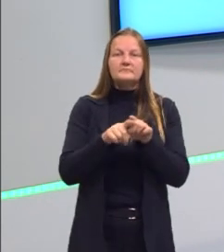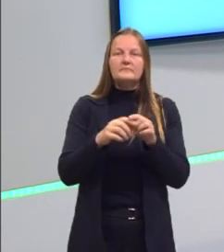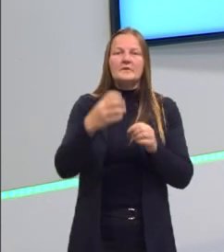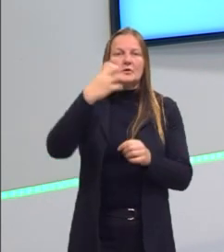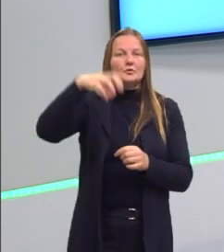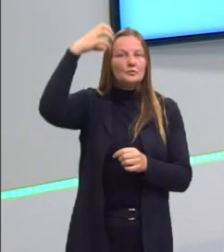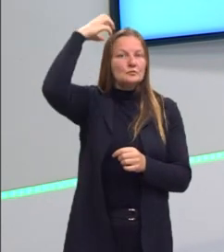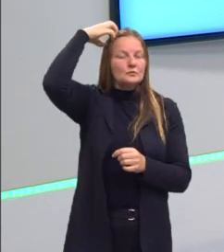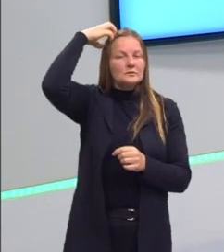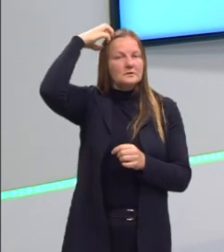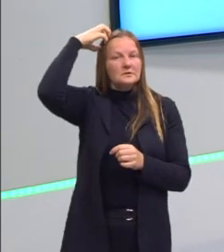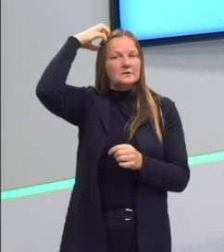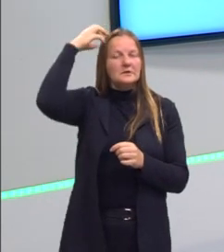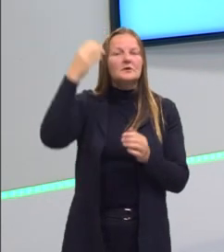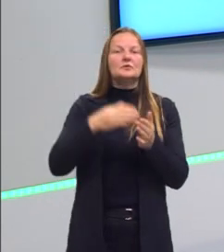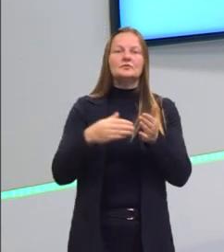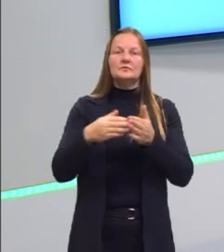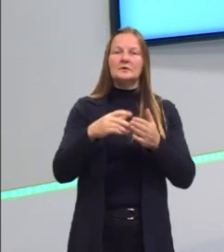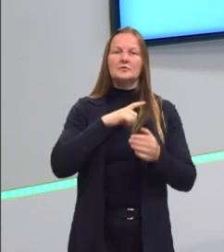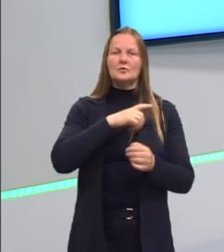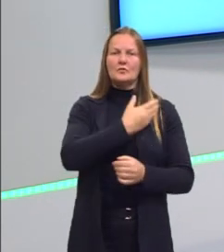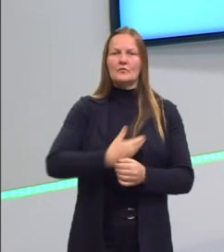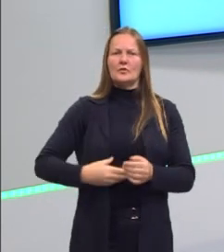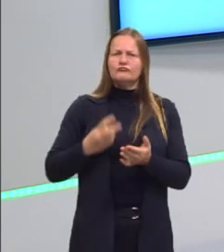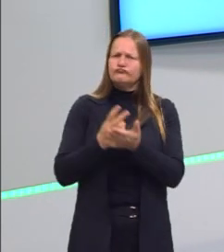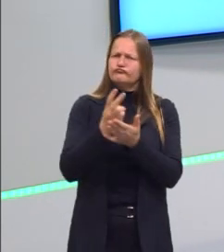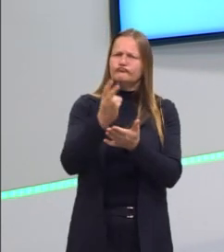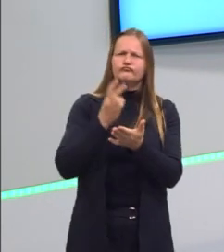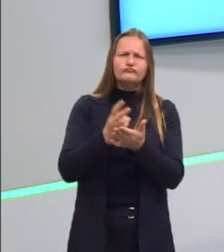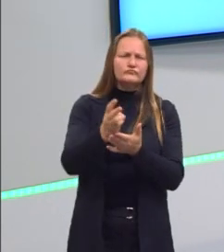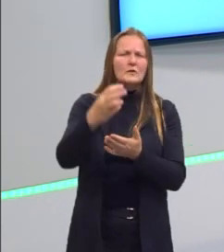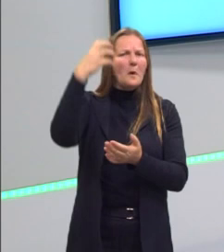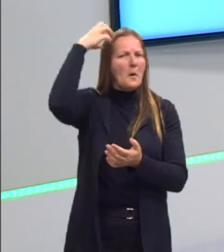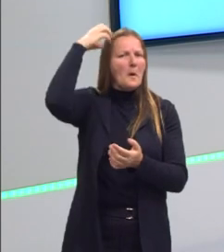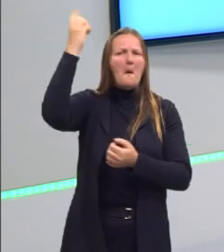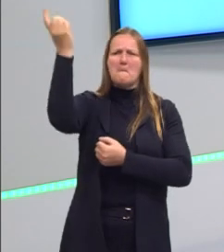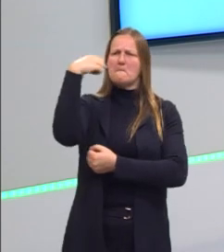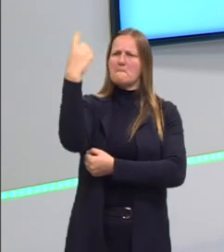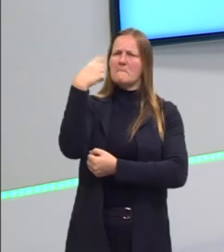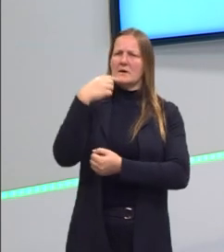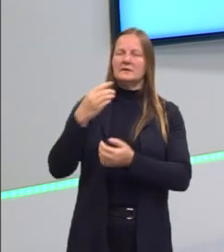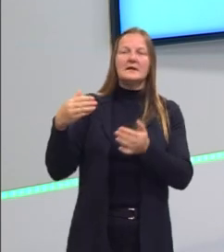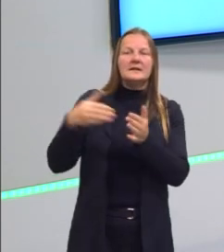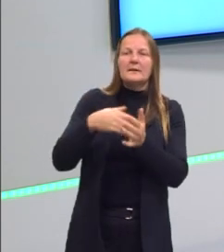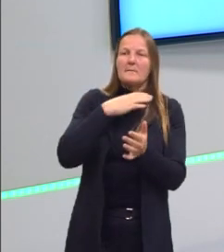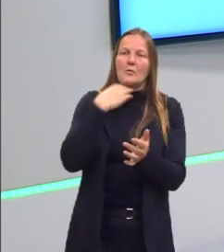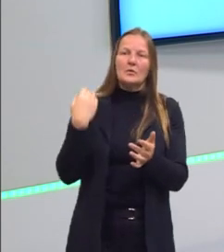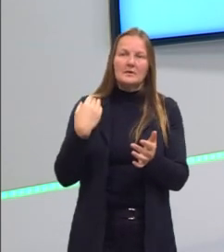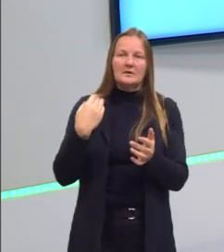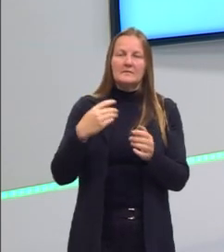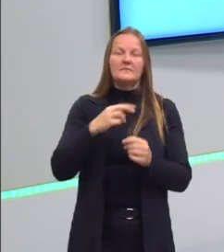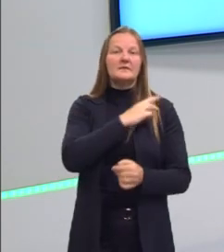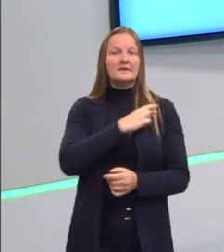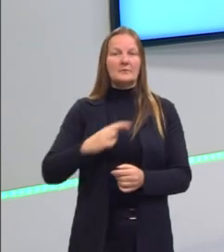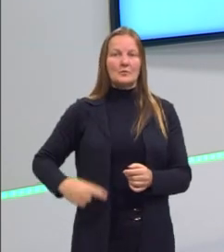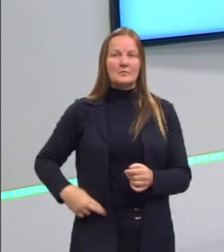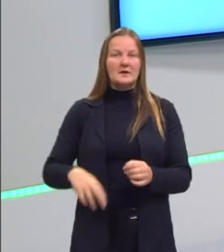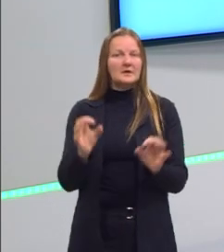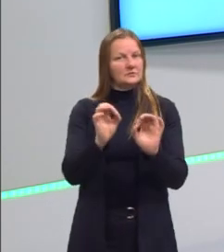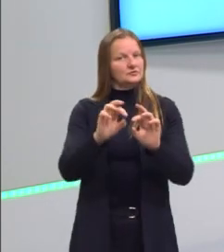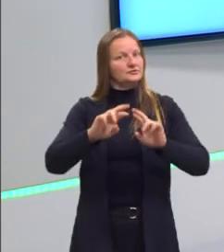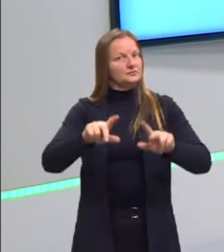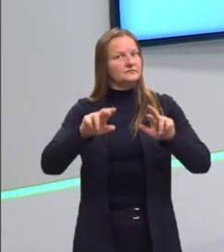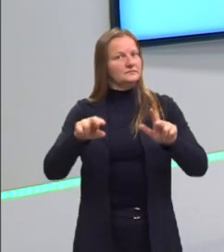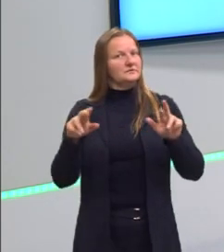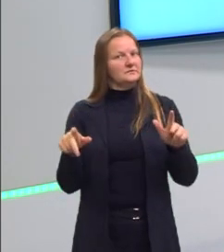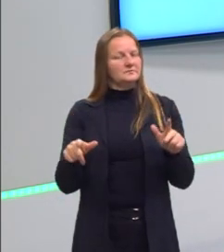monarquia, se tem um governo que é vitalício. O rei manda até ele morrer. Na república,